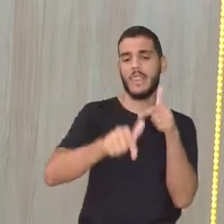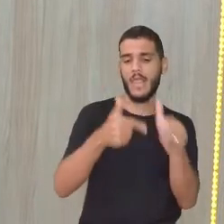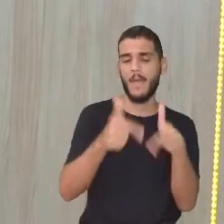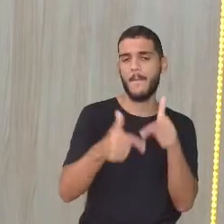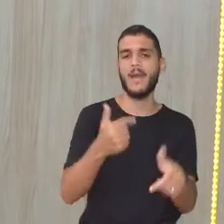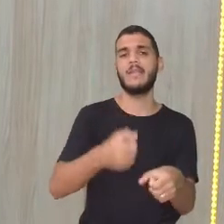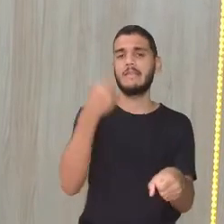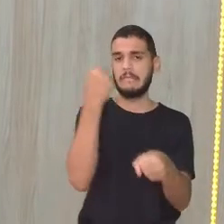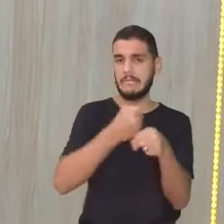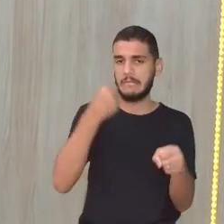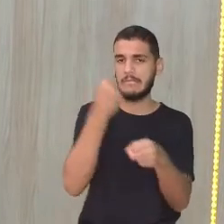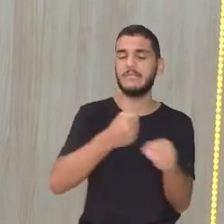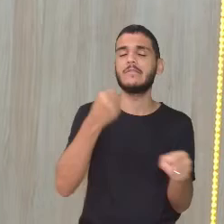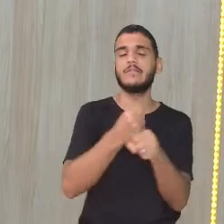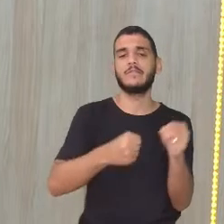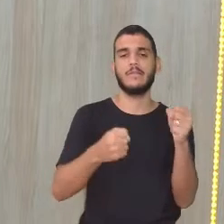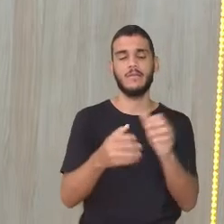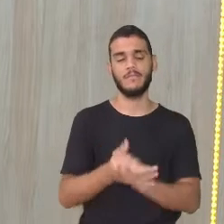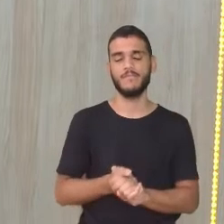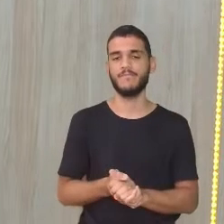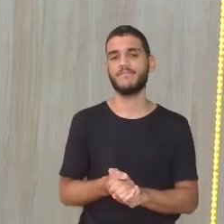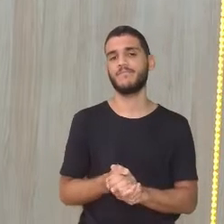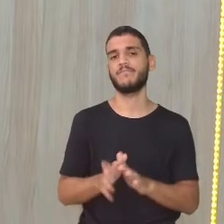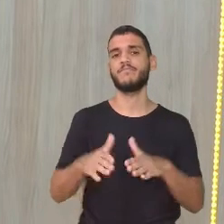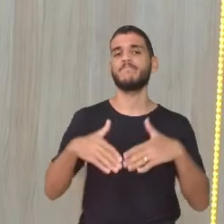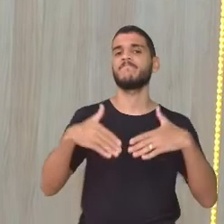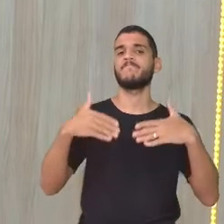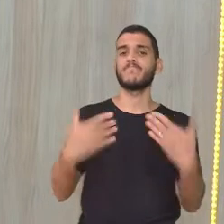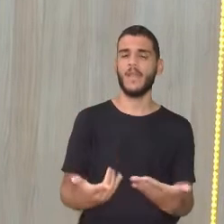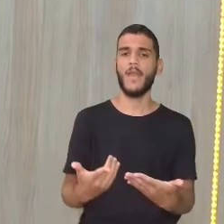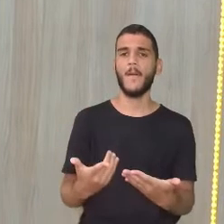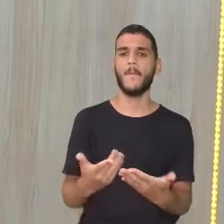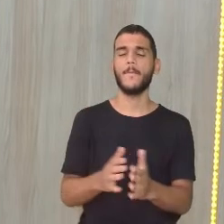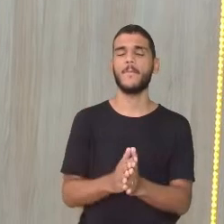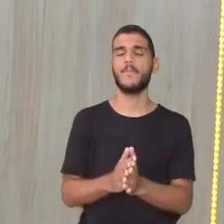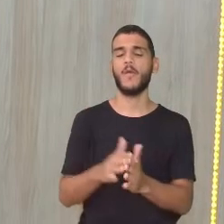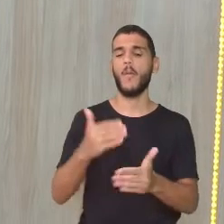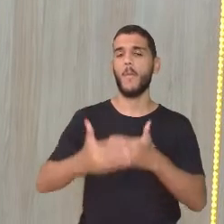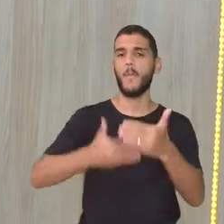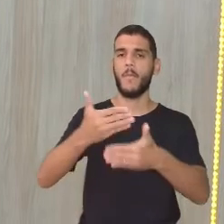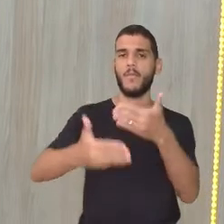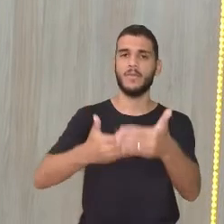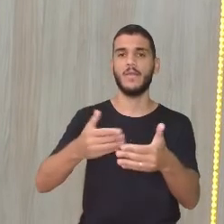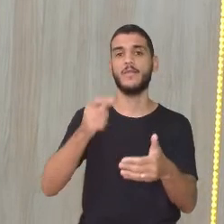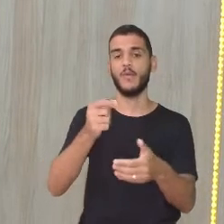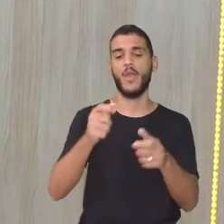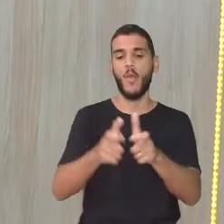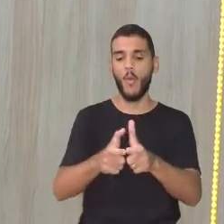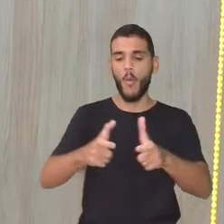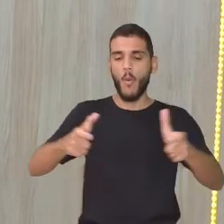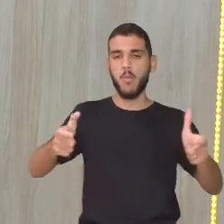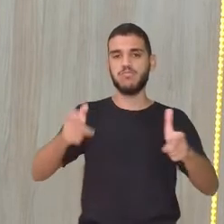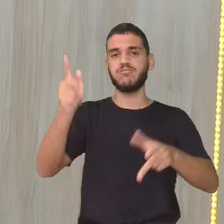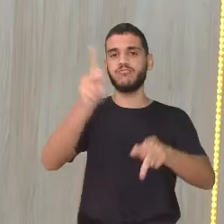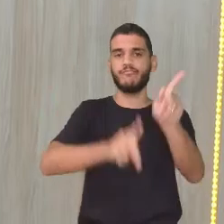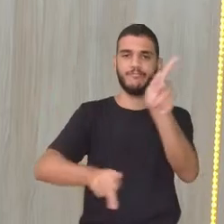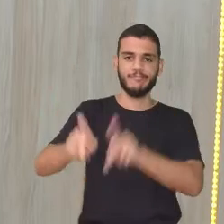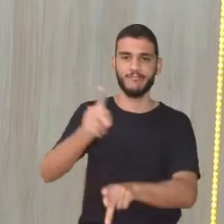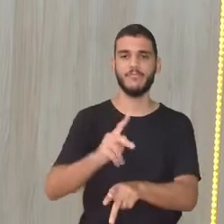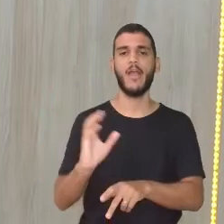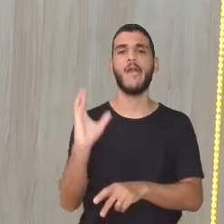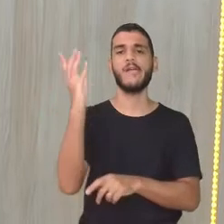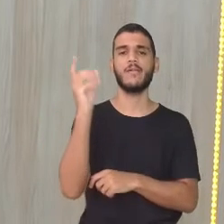Gente para a cidade, para trabalhar, não é? Então, nesse processo de aumento populacional, o acontece?